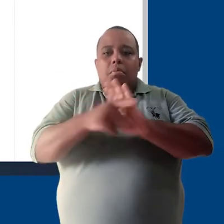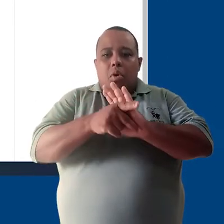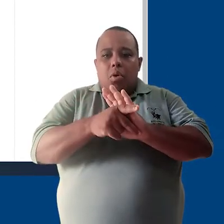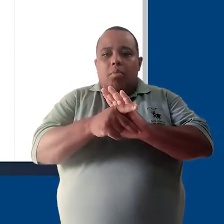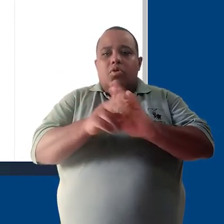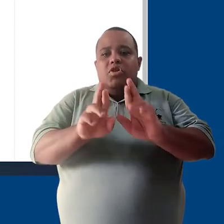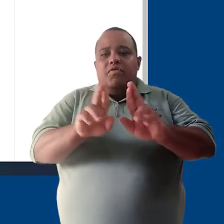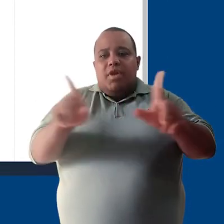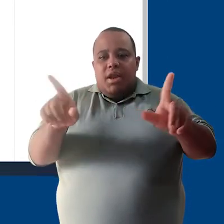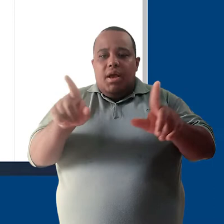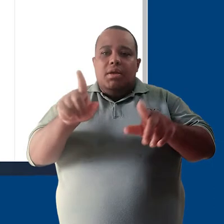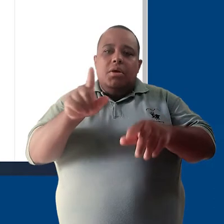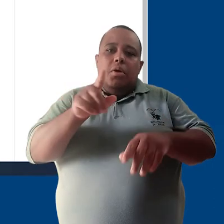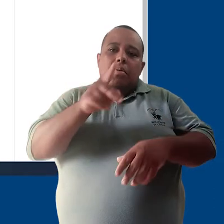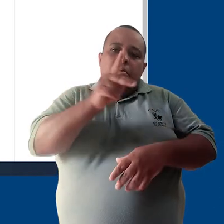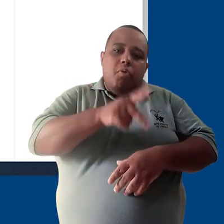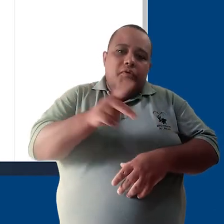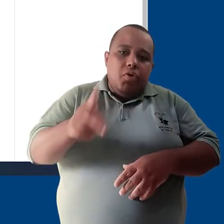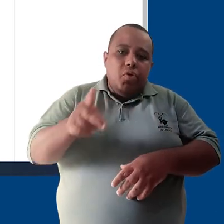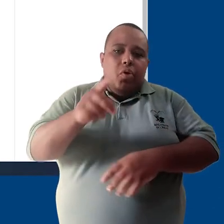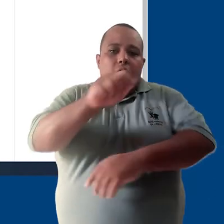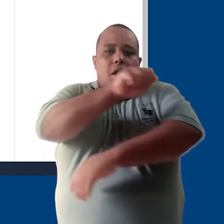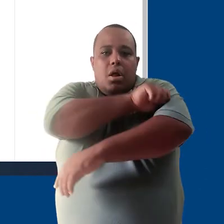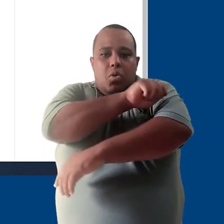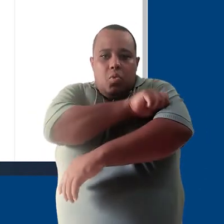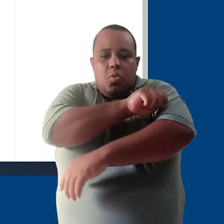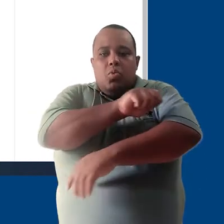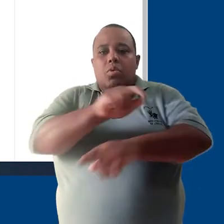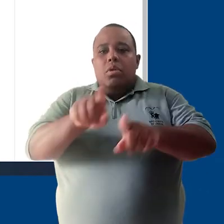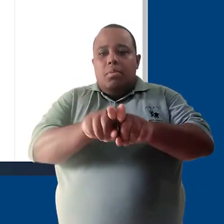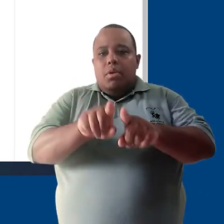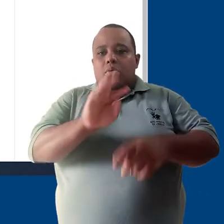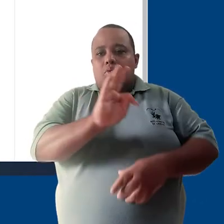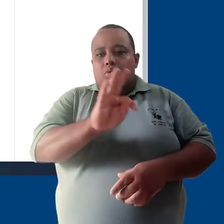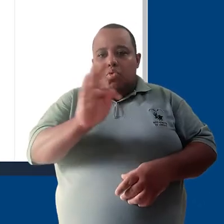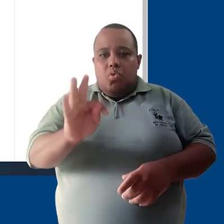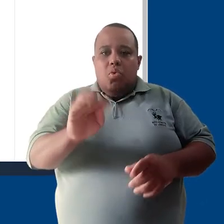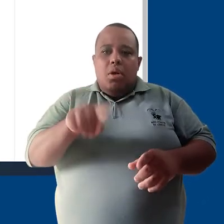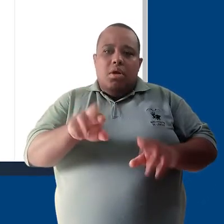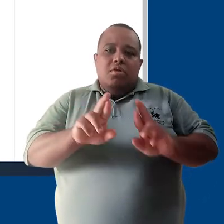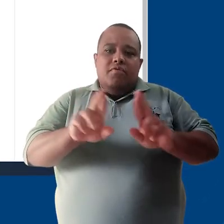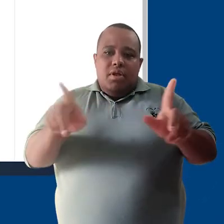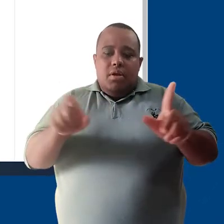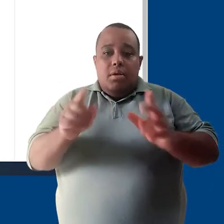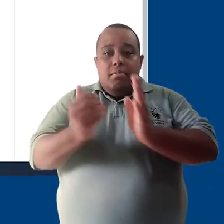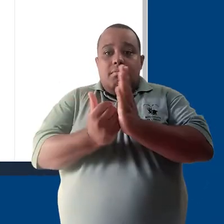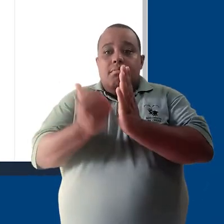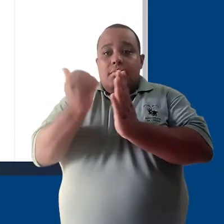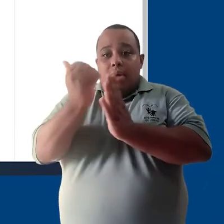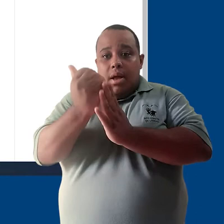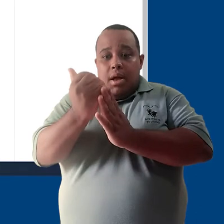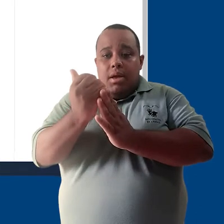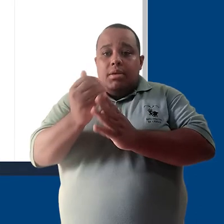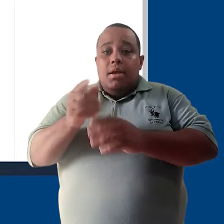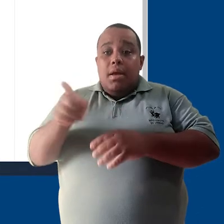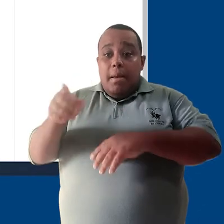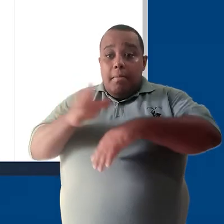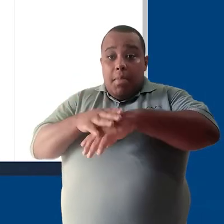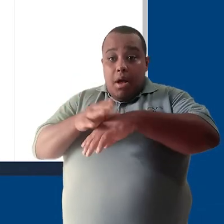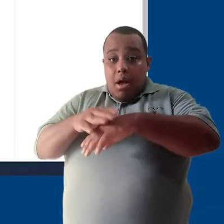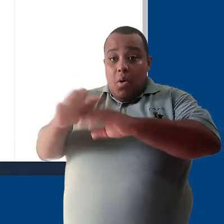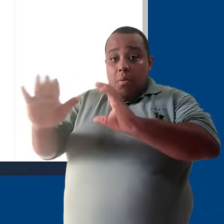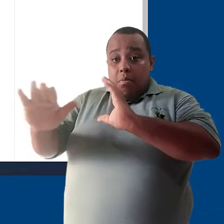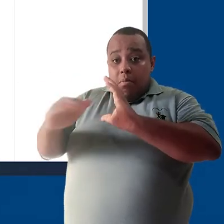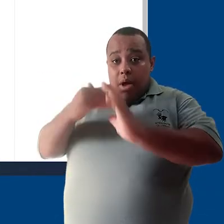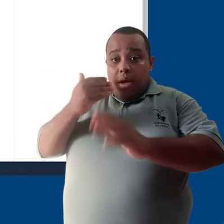estudantes, tutores ou professores. Esses pedidos devem ser adotados e